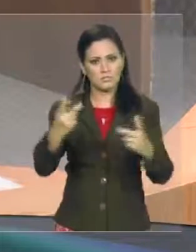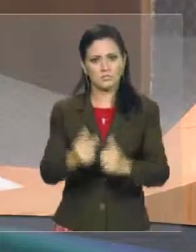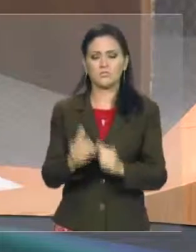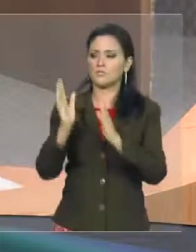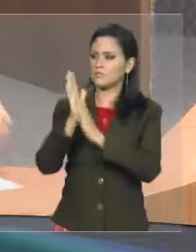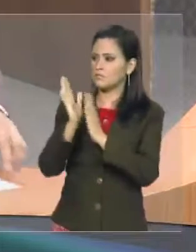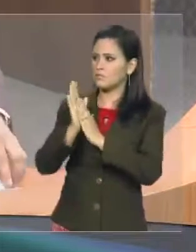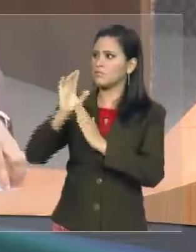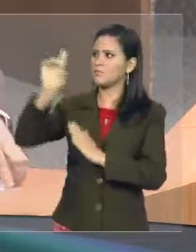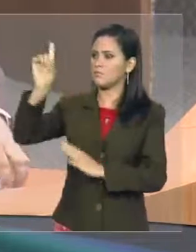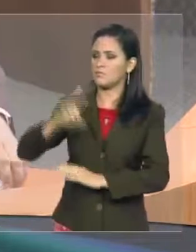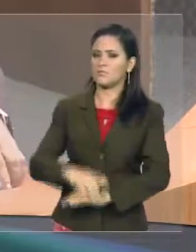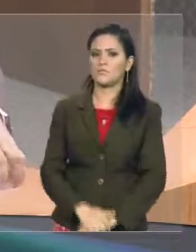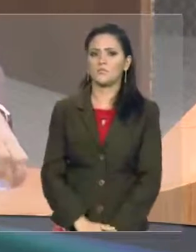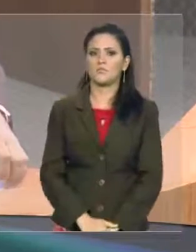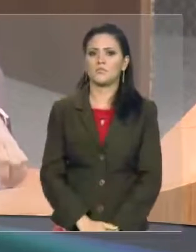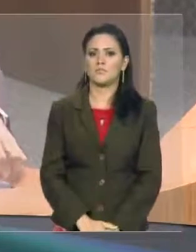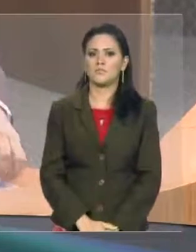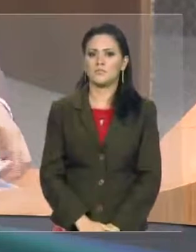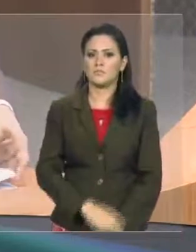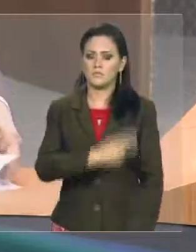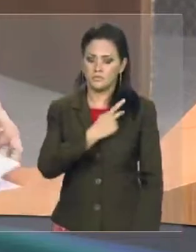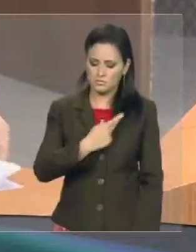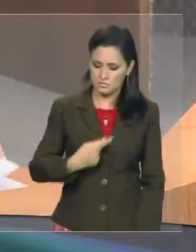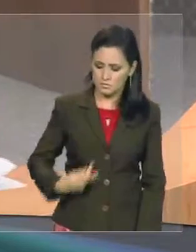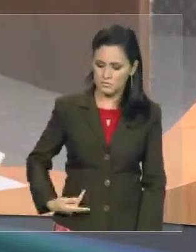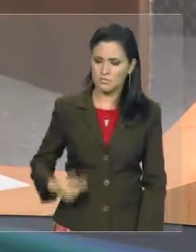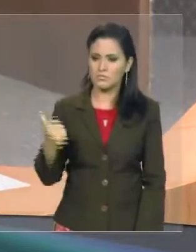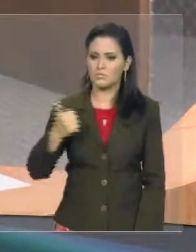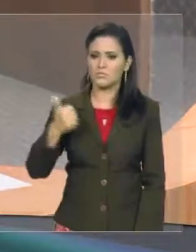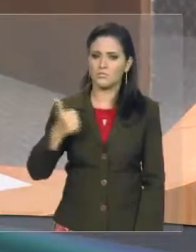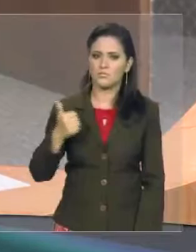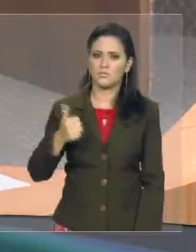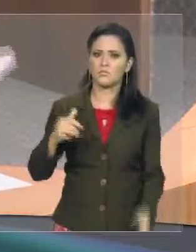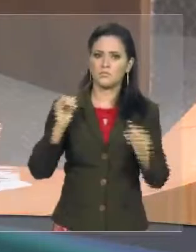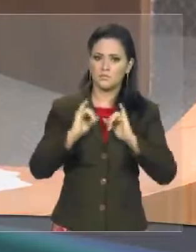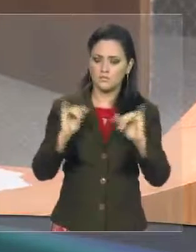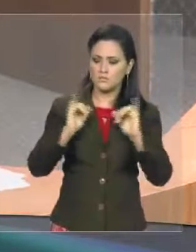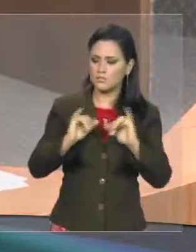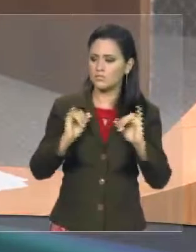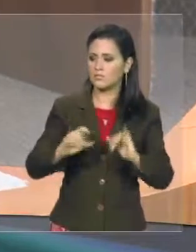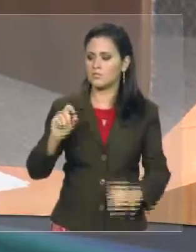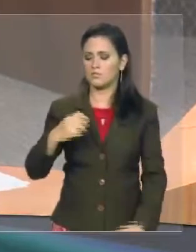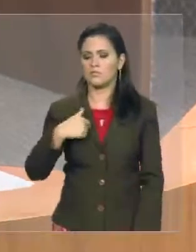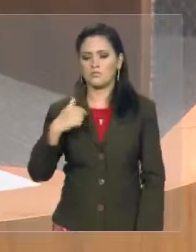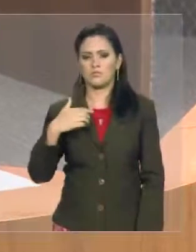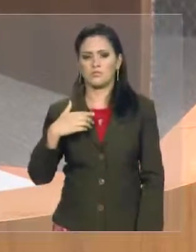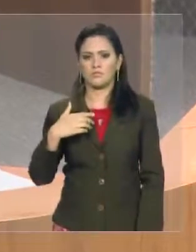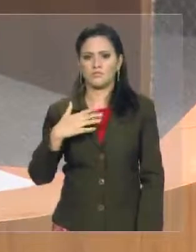seja louvado. Senhor Presidente, primeiro fazer o registro da minha insatisfação.